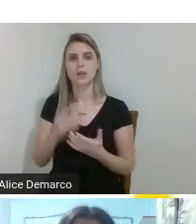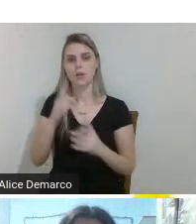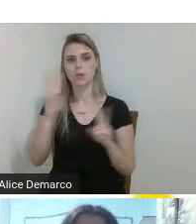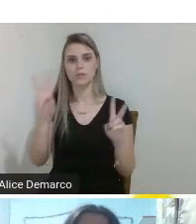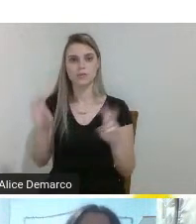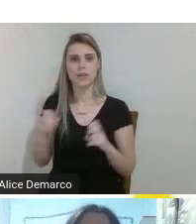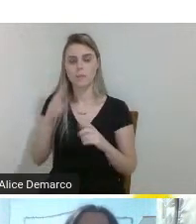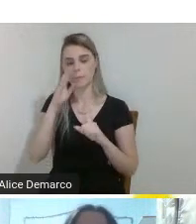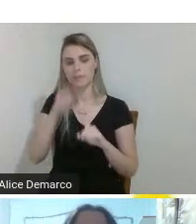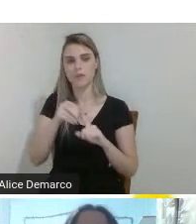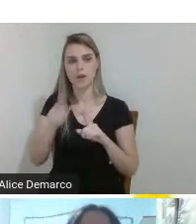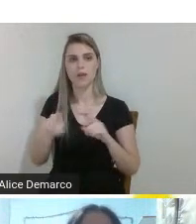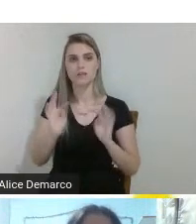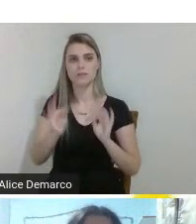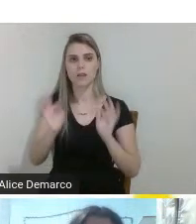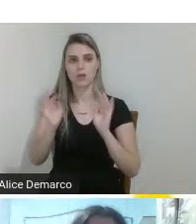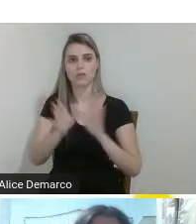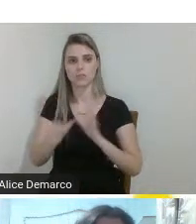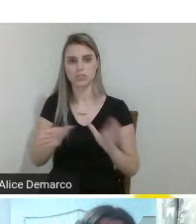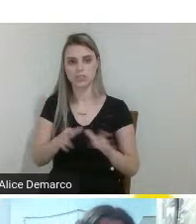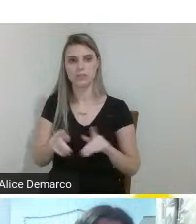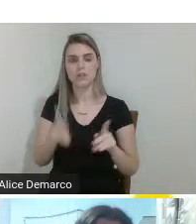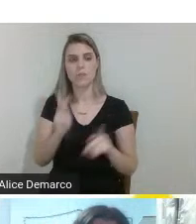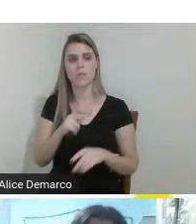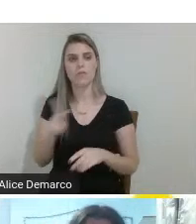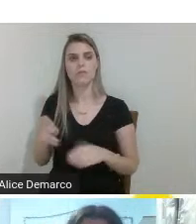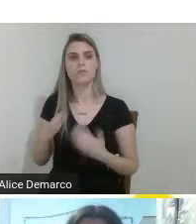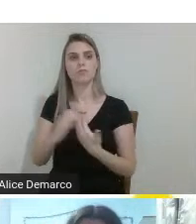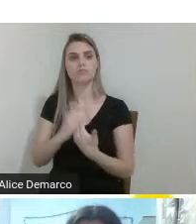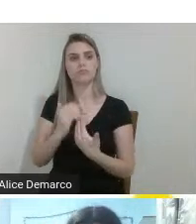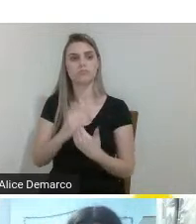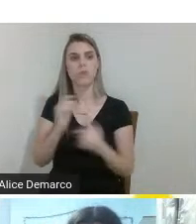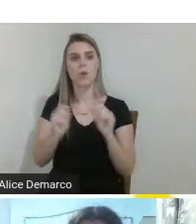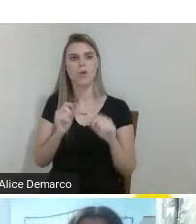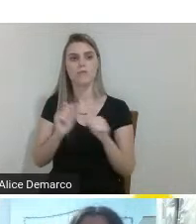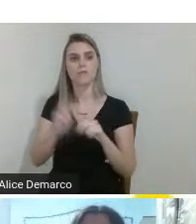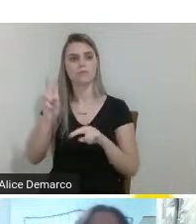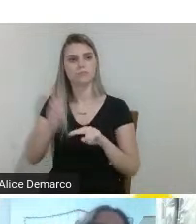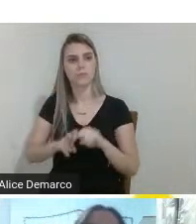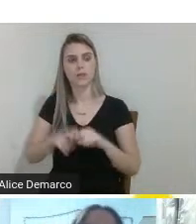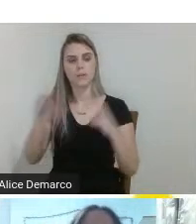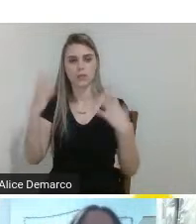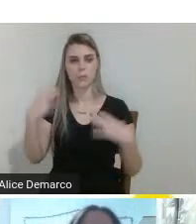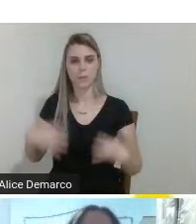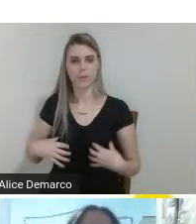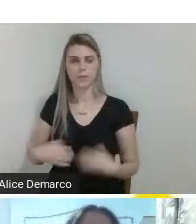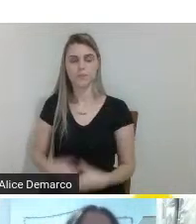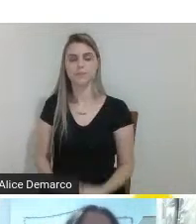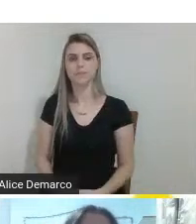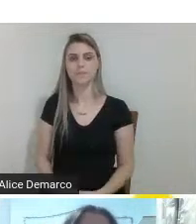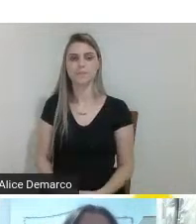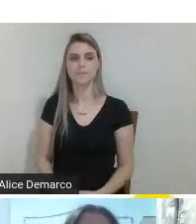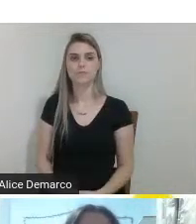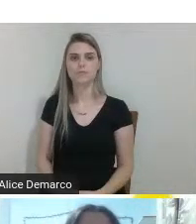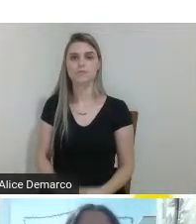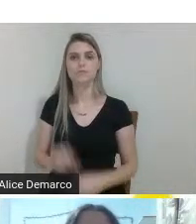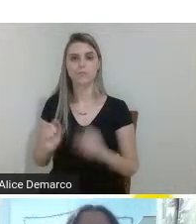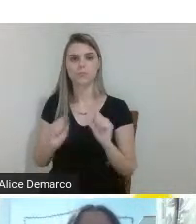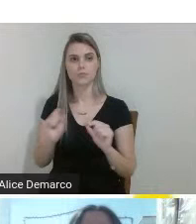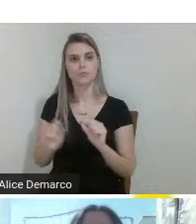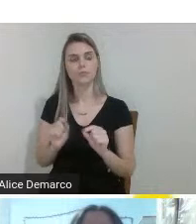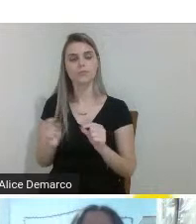assistiva e os professores nos passaram a ideia de fazer uma cadeira de banho diante do que nos foi passado